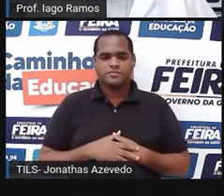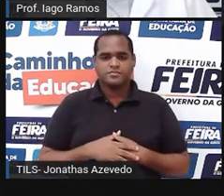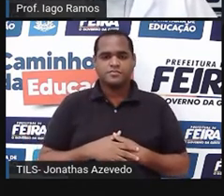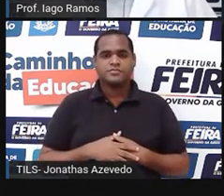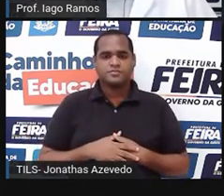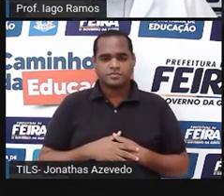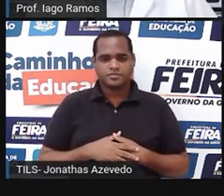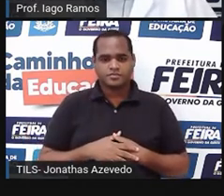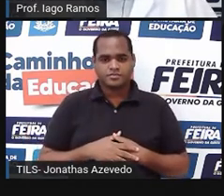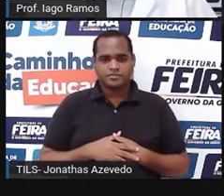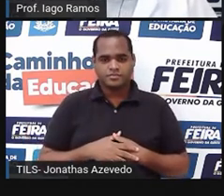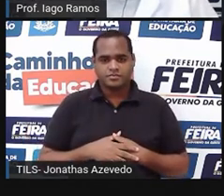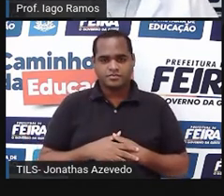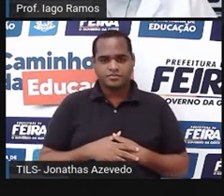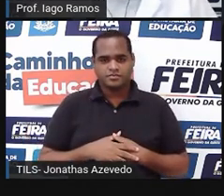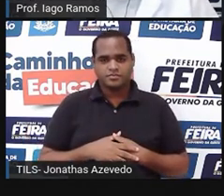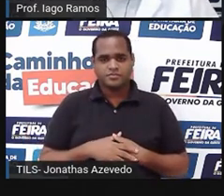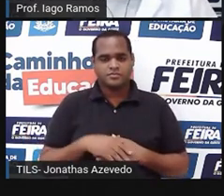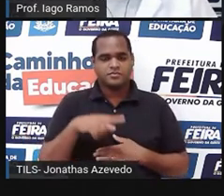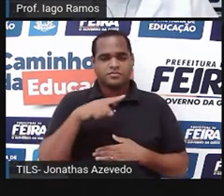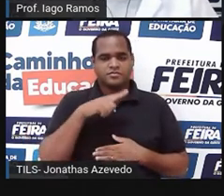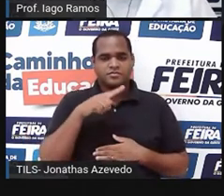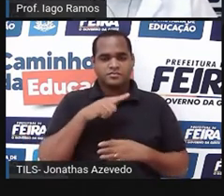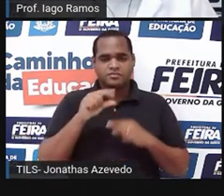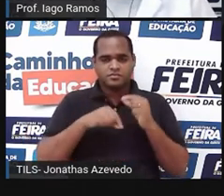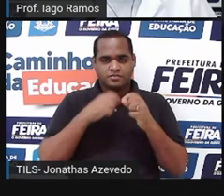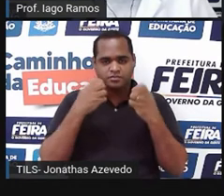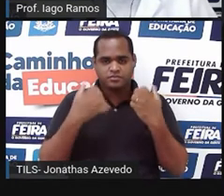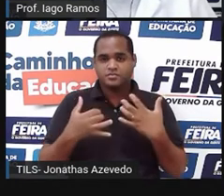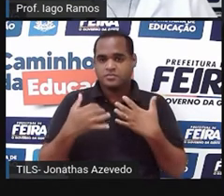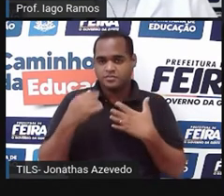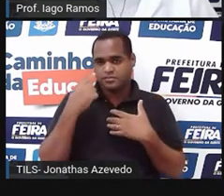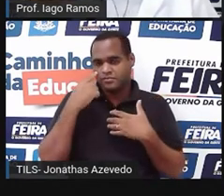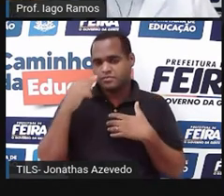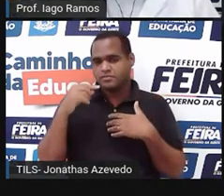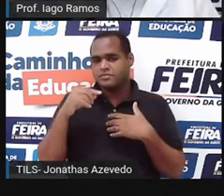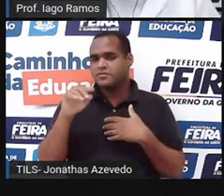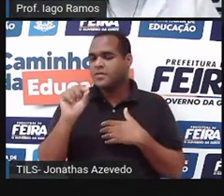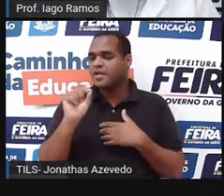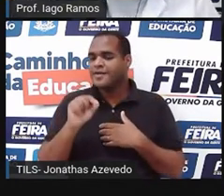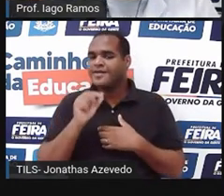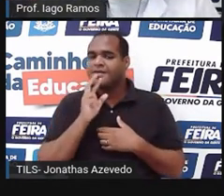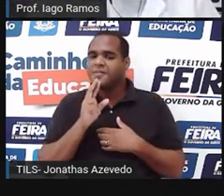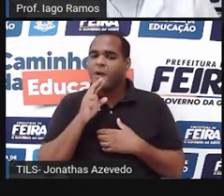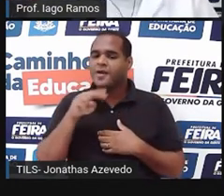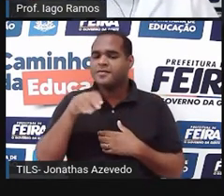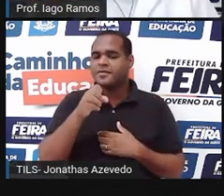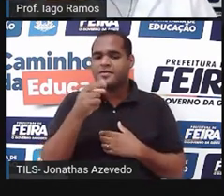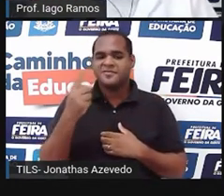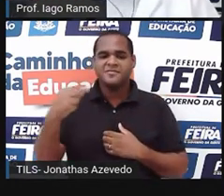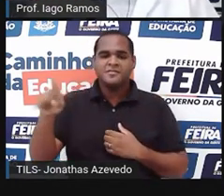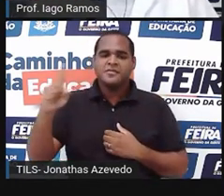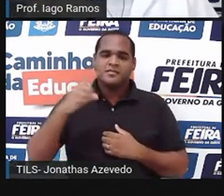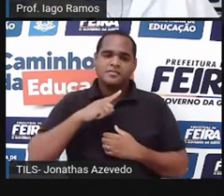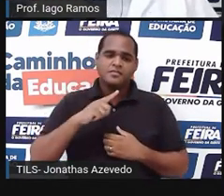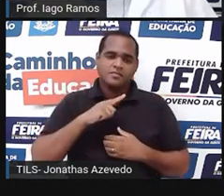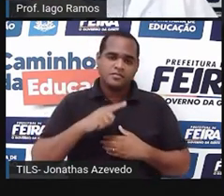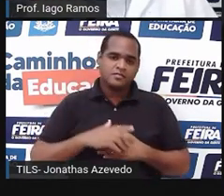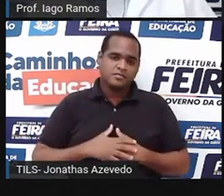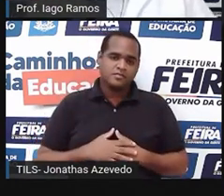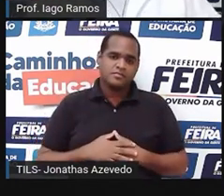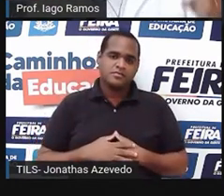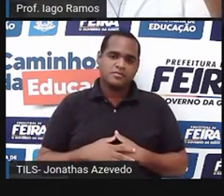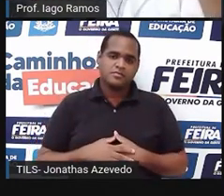pelo mesmo número. São grandezas diretamente proporcionais. A resposta é não. Não há como